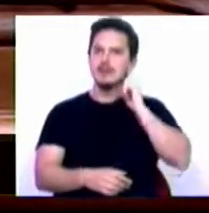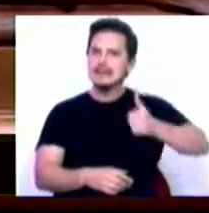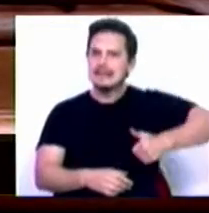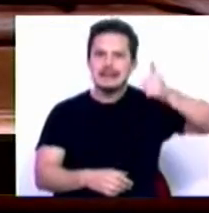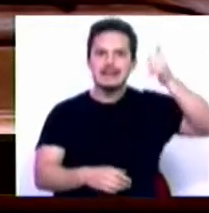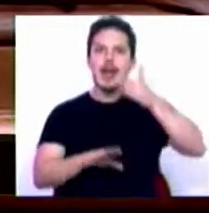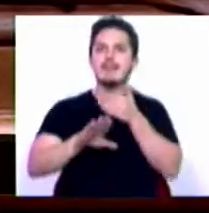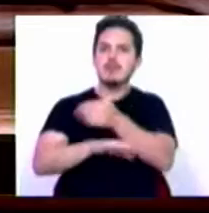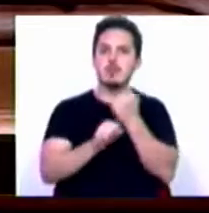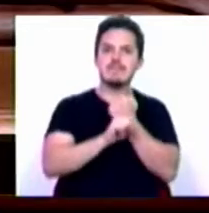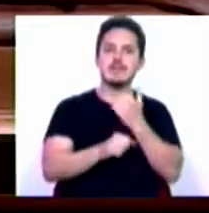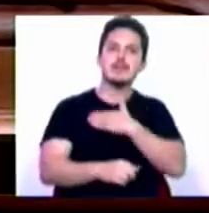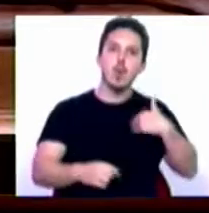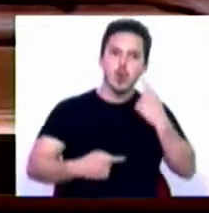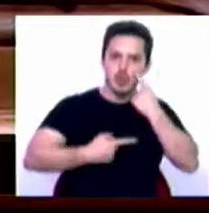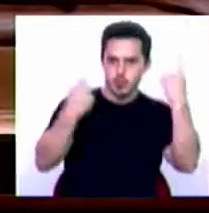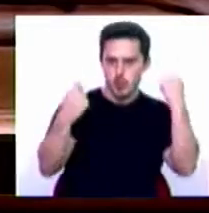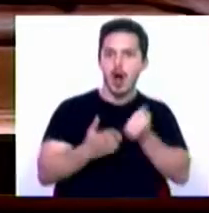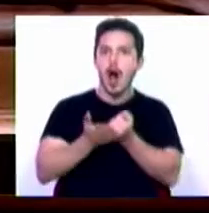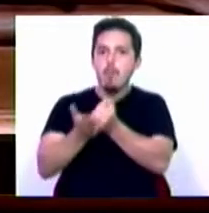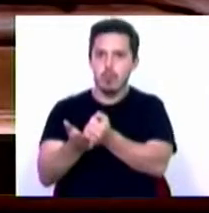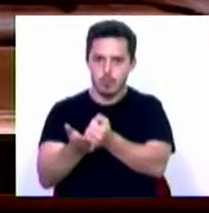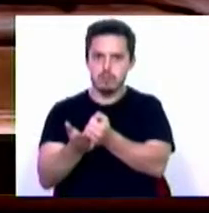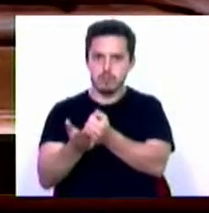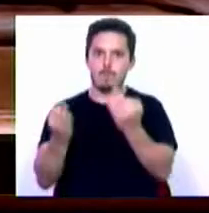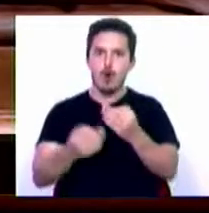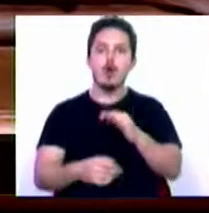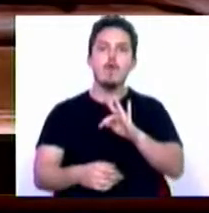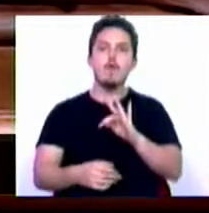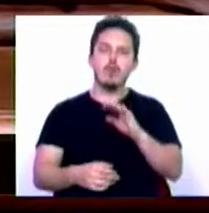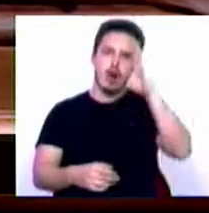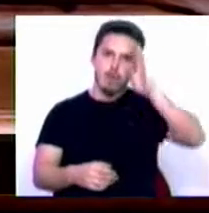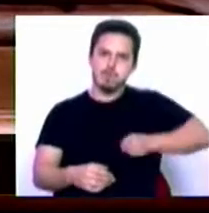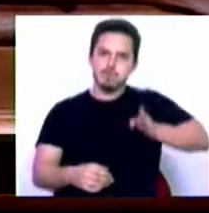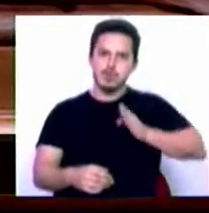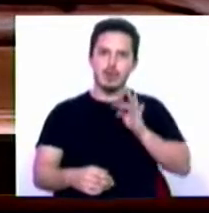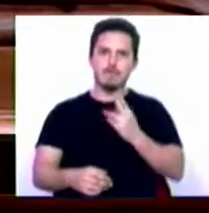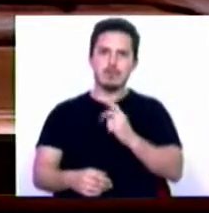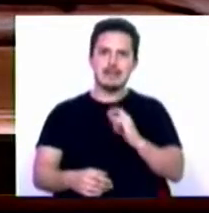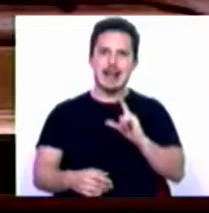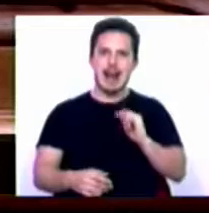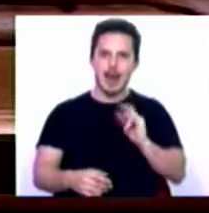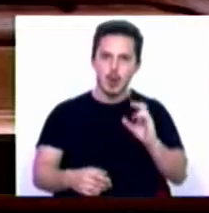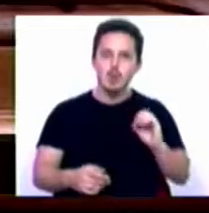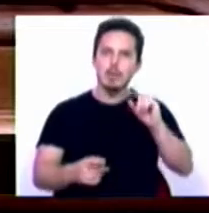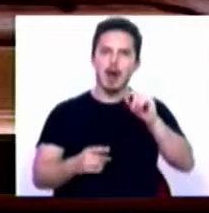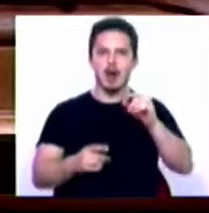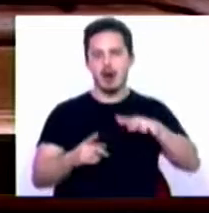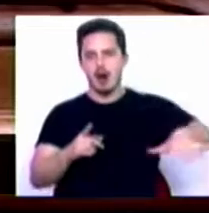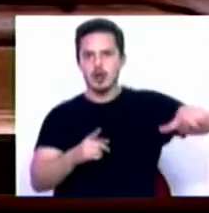a intervenção dos serviços de saúde pública, o apoio prestado pelos fuzileiros e das entidades do setor social da região.